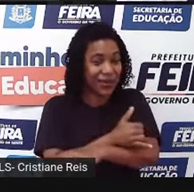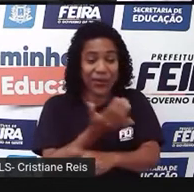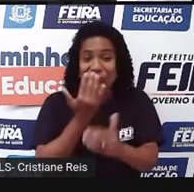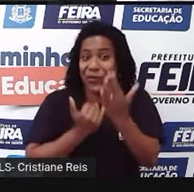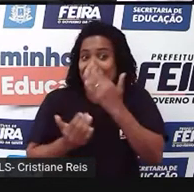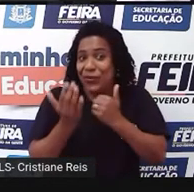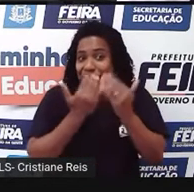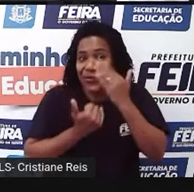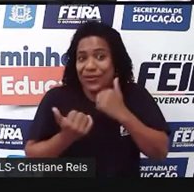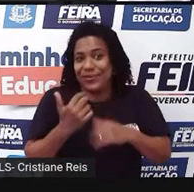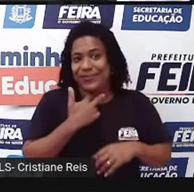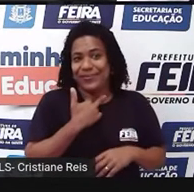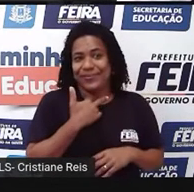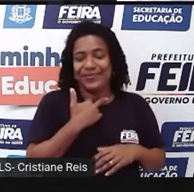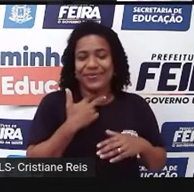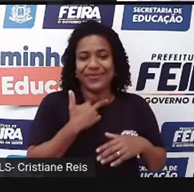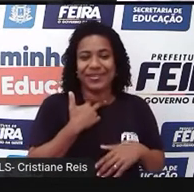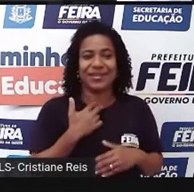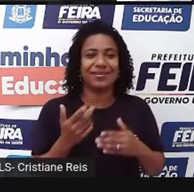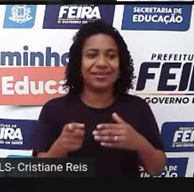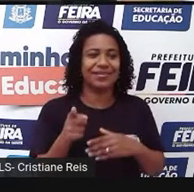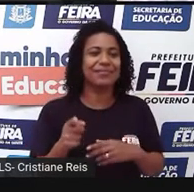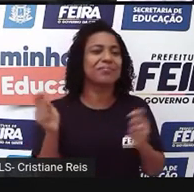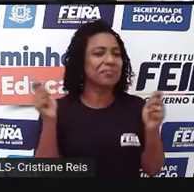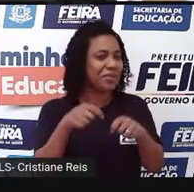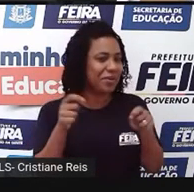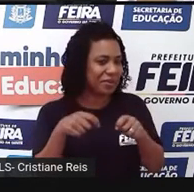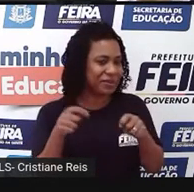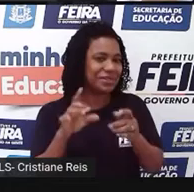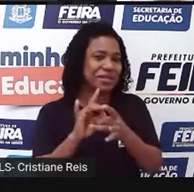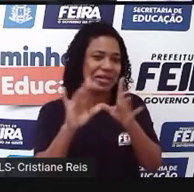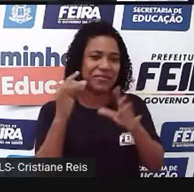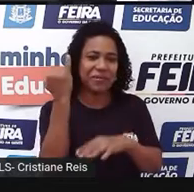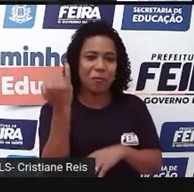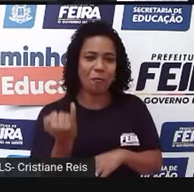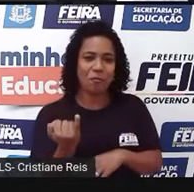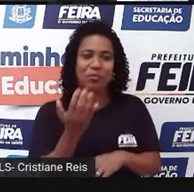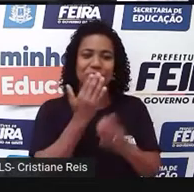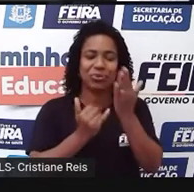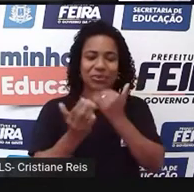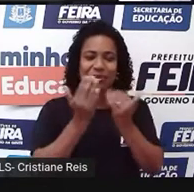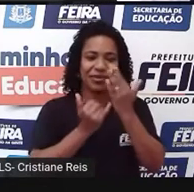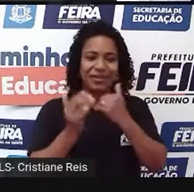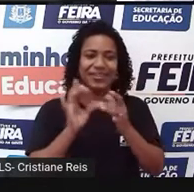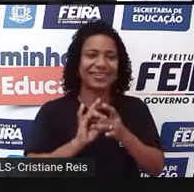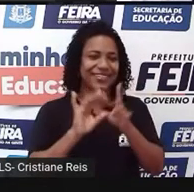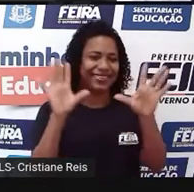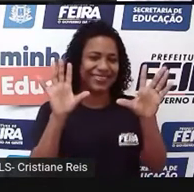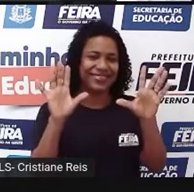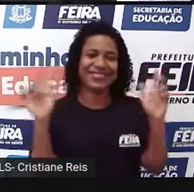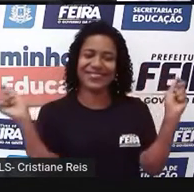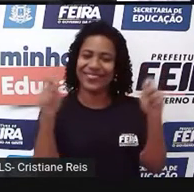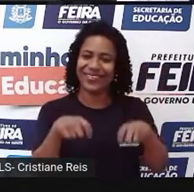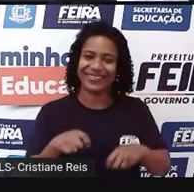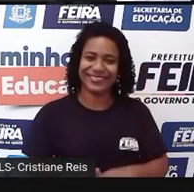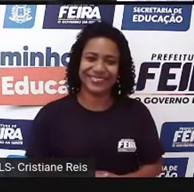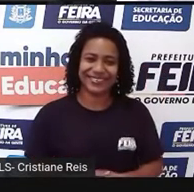isso, né. Então, para quem está aí com o pezinho em dia, aí, ó, é muito convidativo, gente.